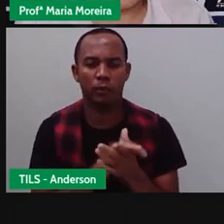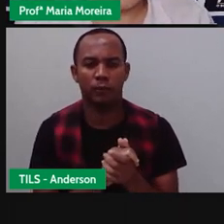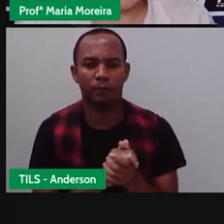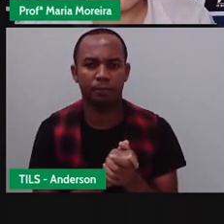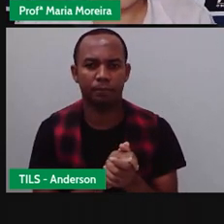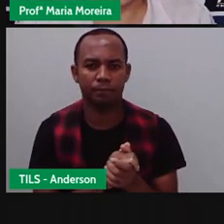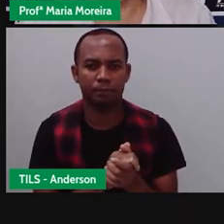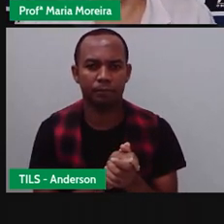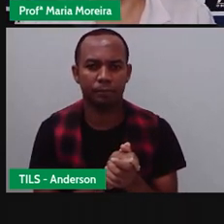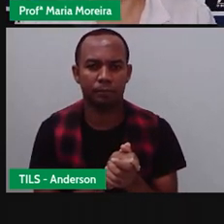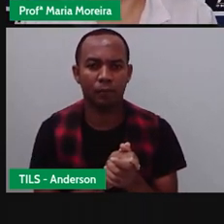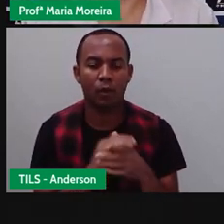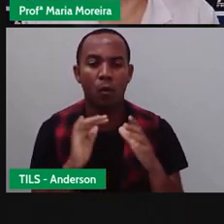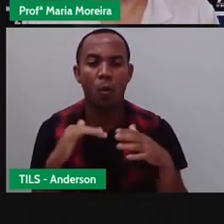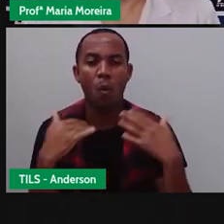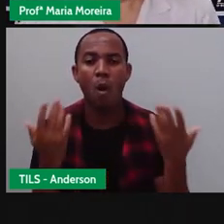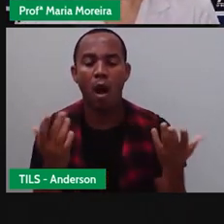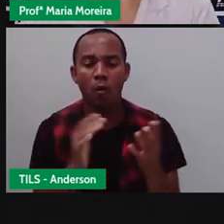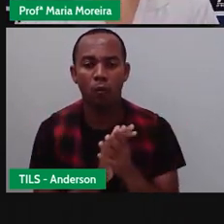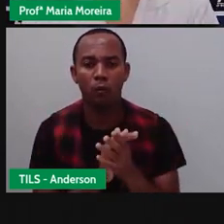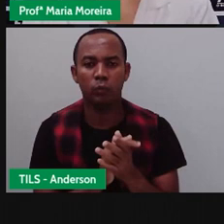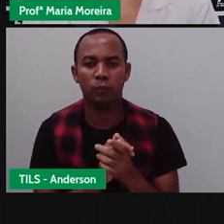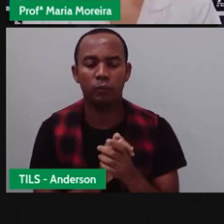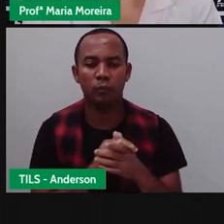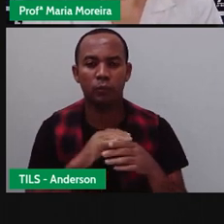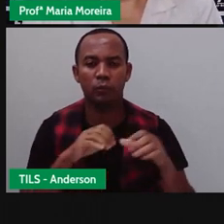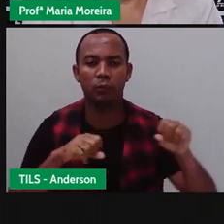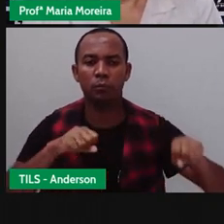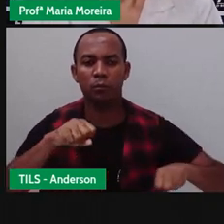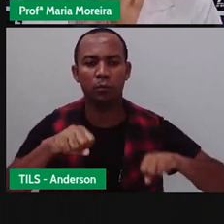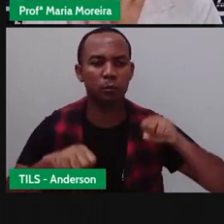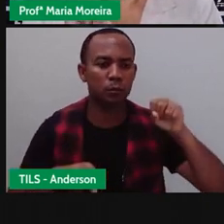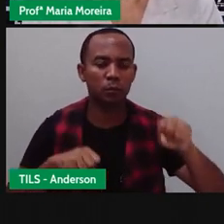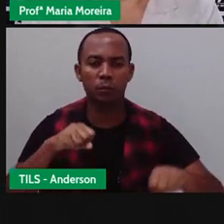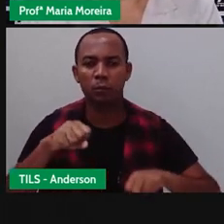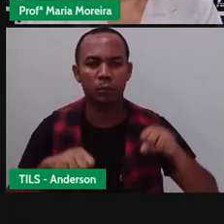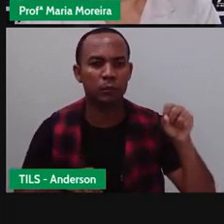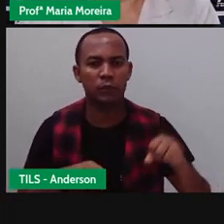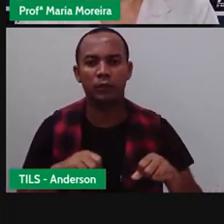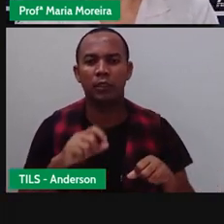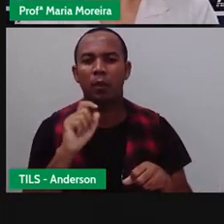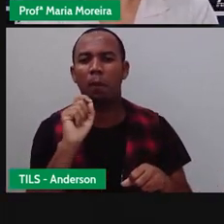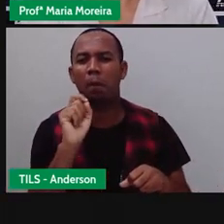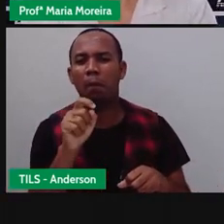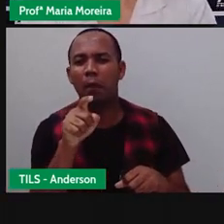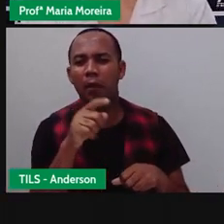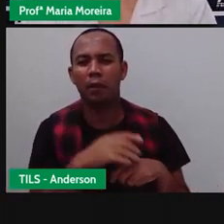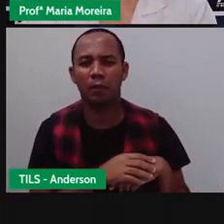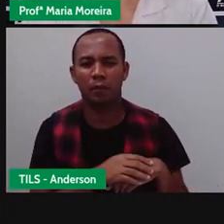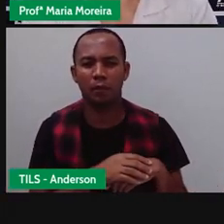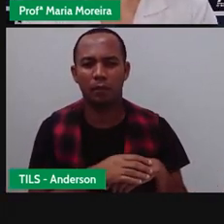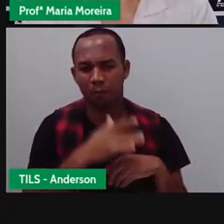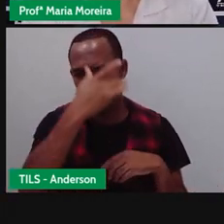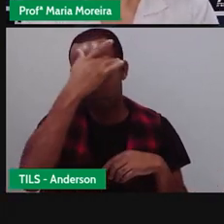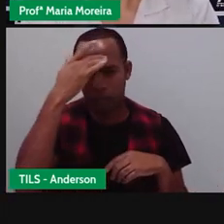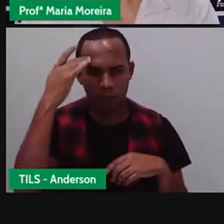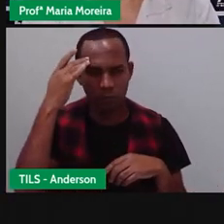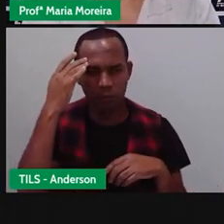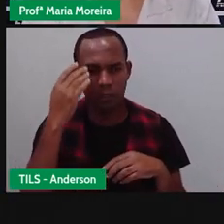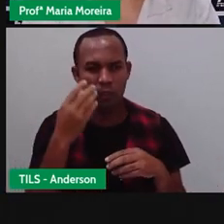aí agora. Vamos lá. Qual será o próximo? Uma bicicleta, tá? No caso dessa bicicleta aí, levam quantas pessoas?